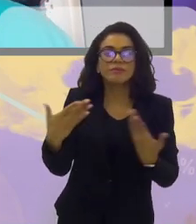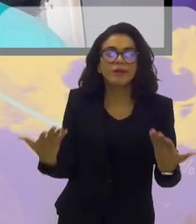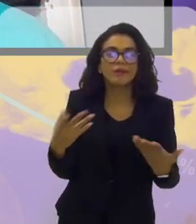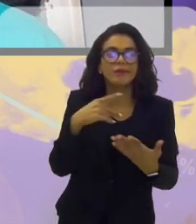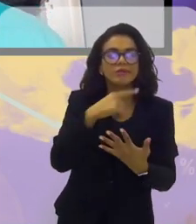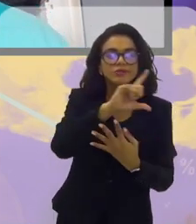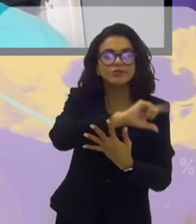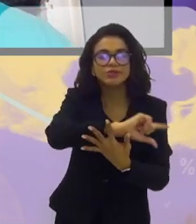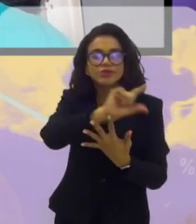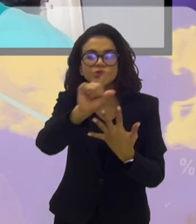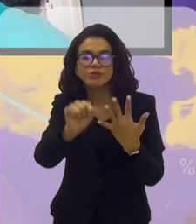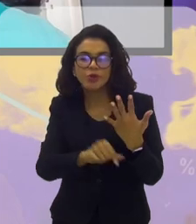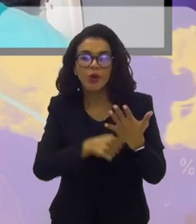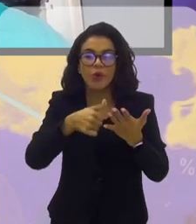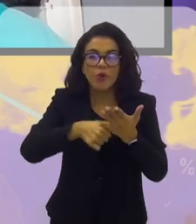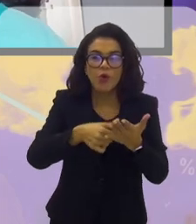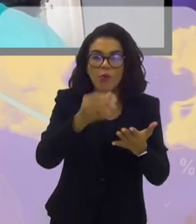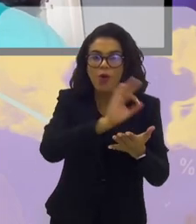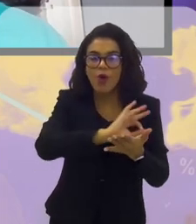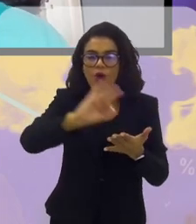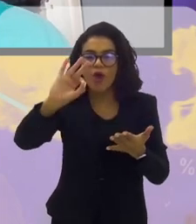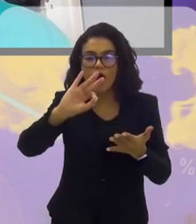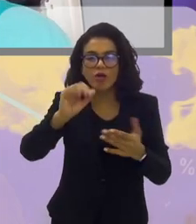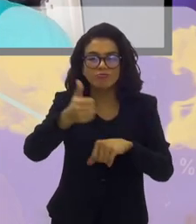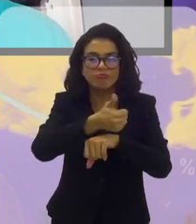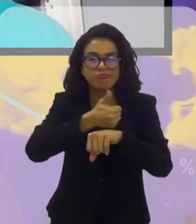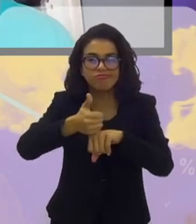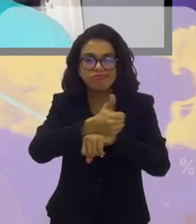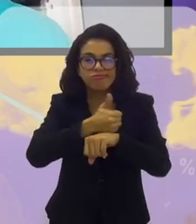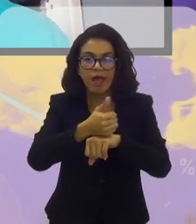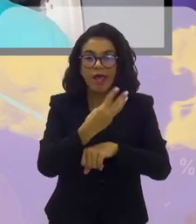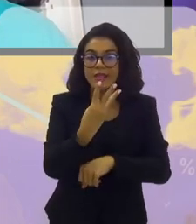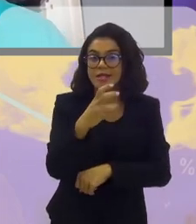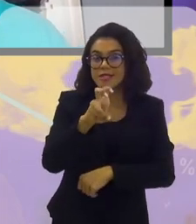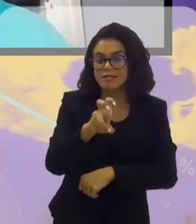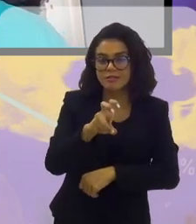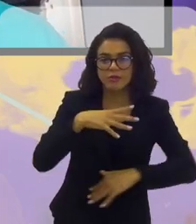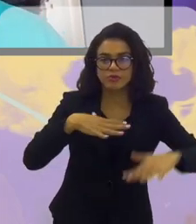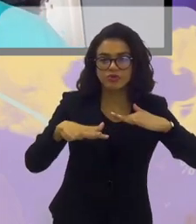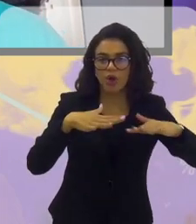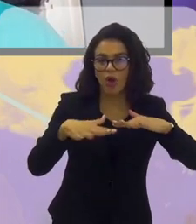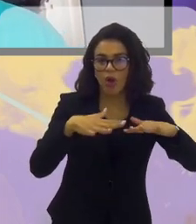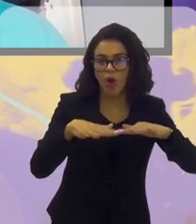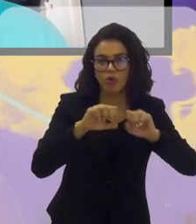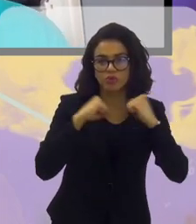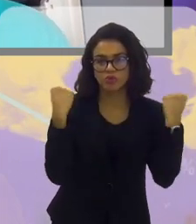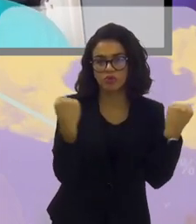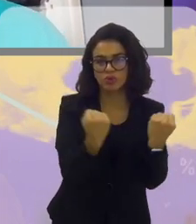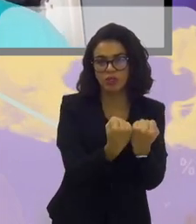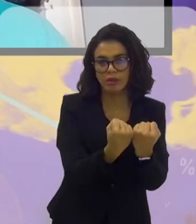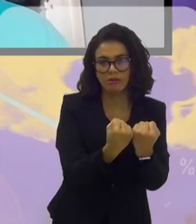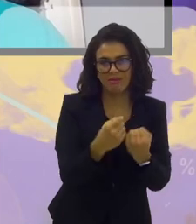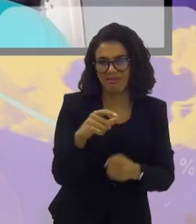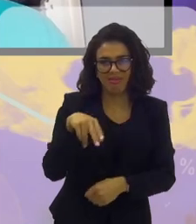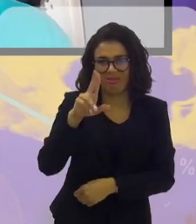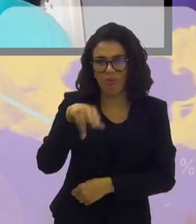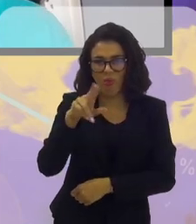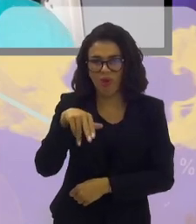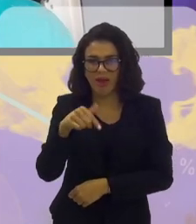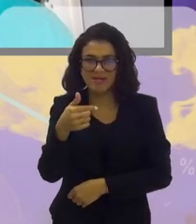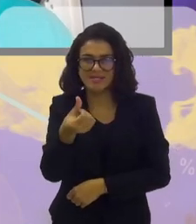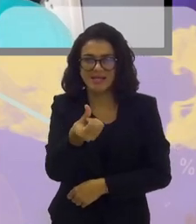quem você escolha de clube de primeira linha, faz 30, 35 jogos no seu estádio. Ninguém faz 70,